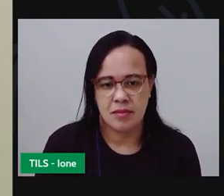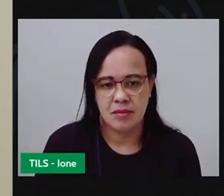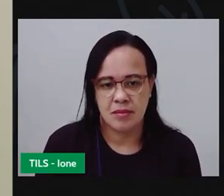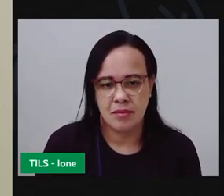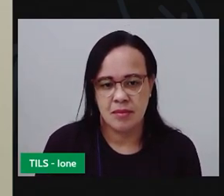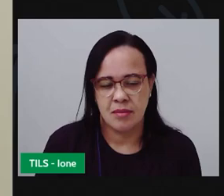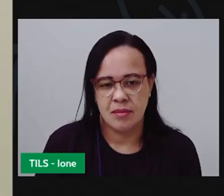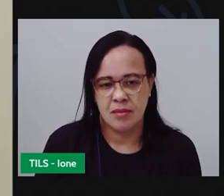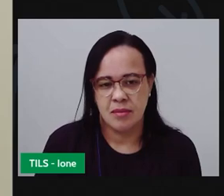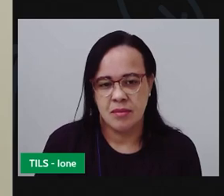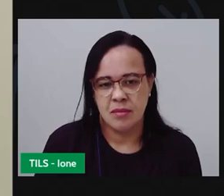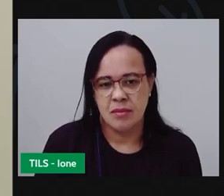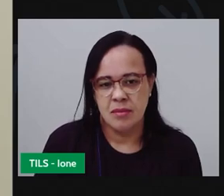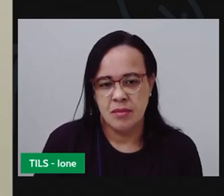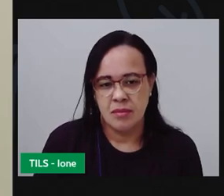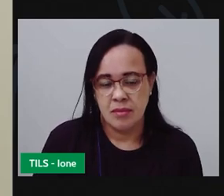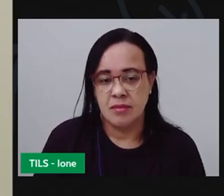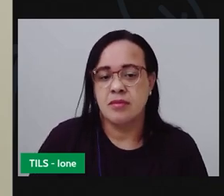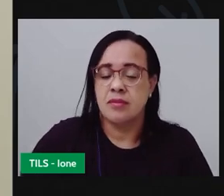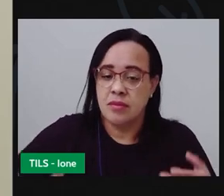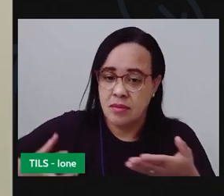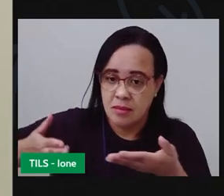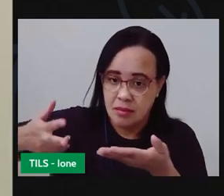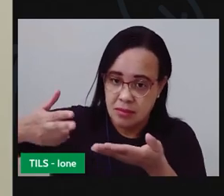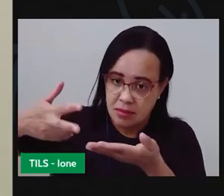vá cortando